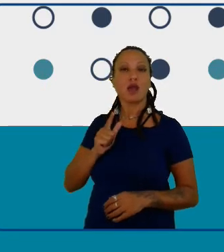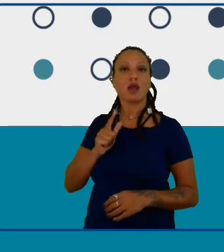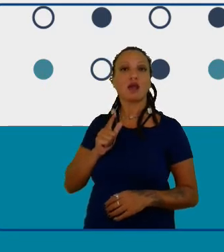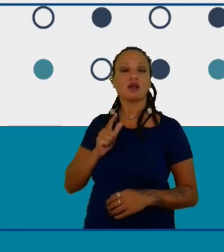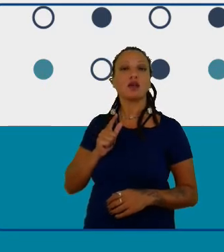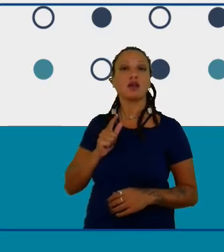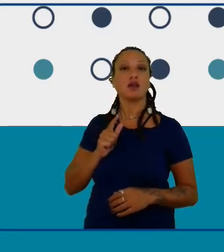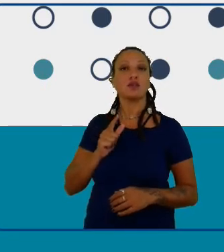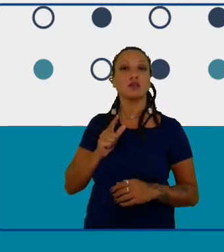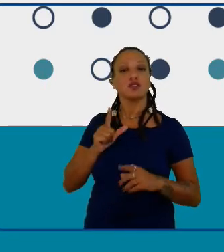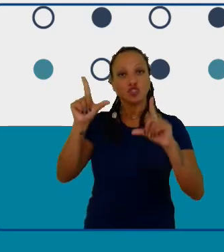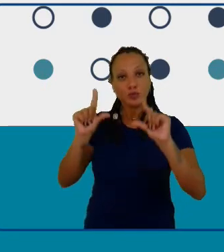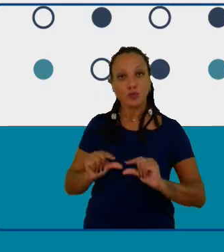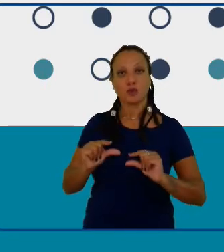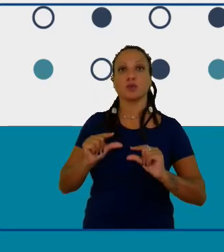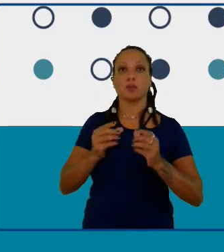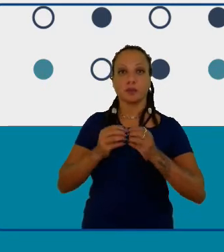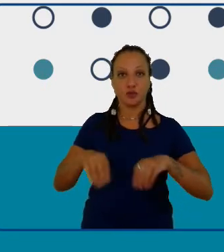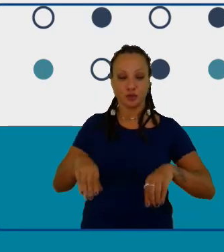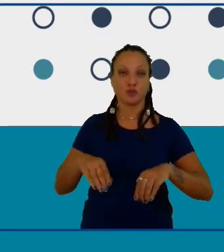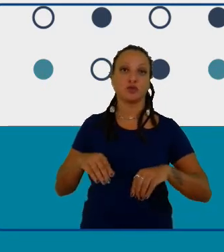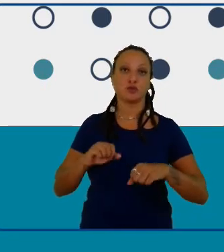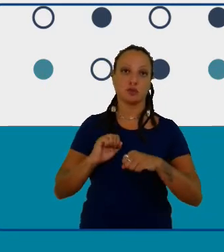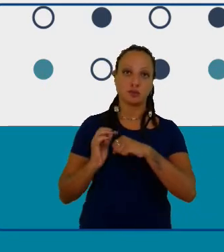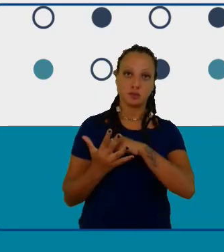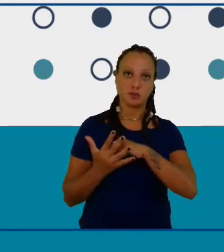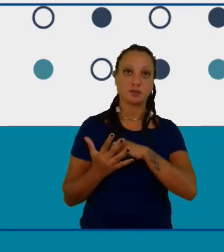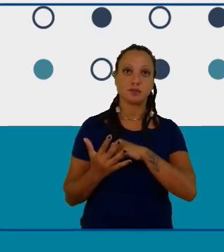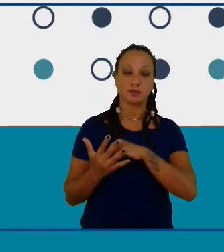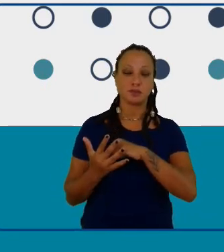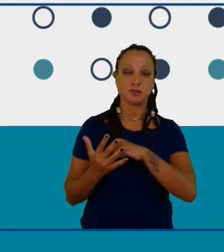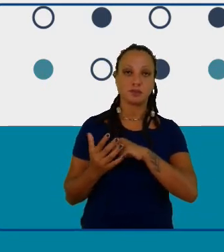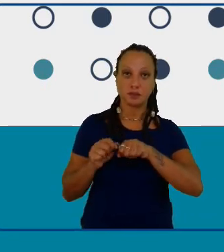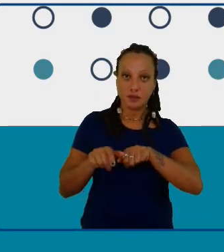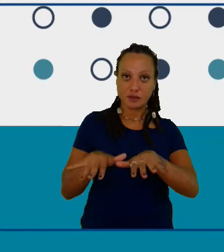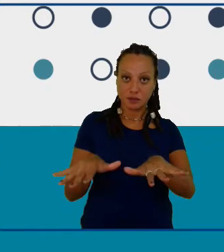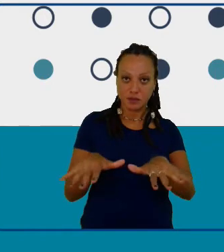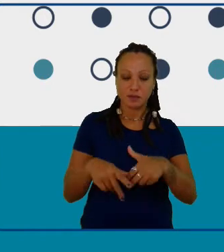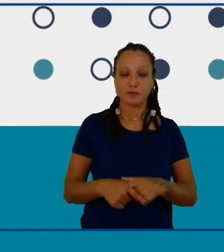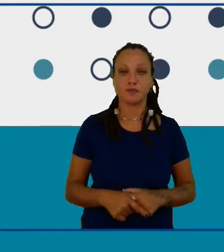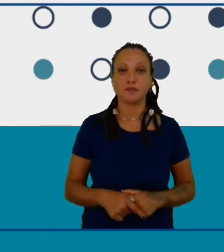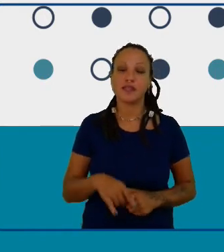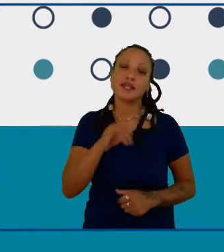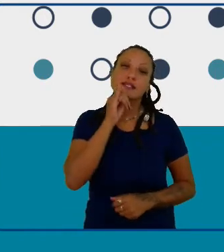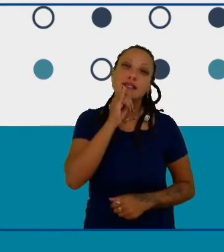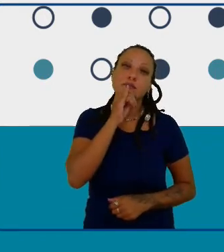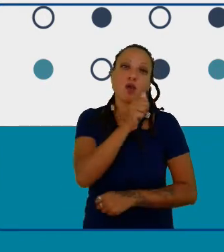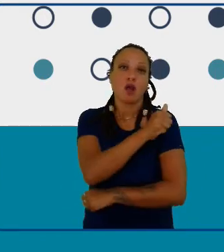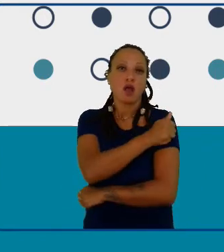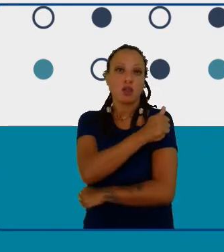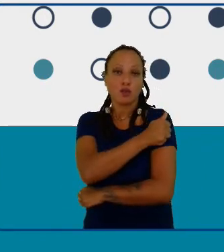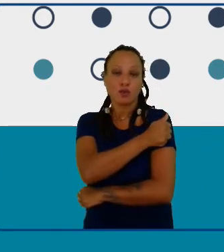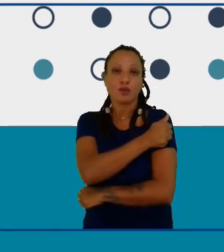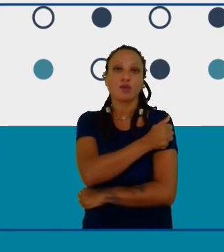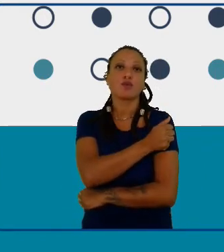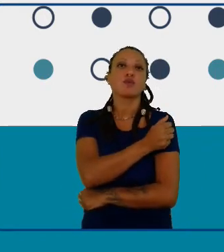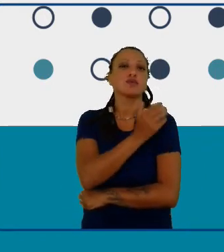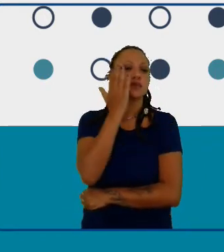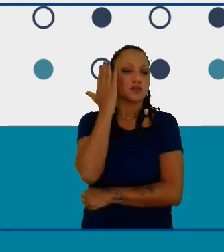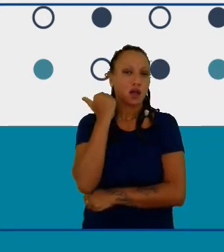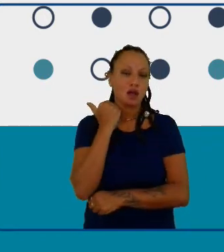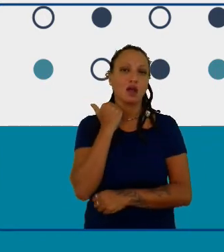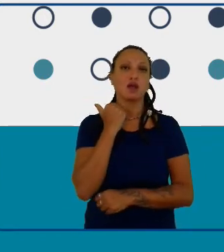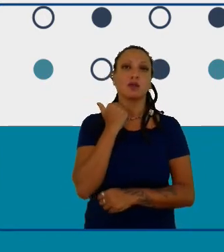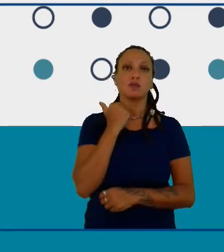na aprendizagem desses alunos uma vez que quando um aluno conhece o que ele faz ele